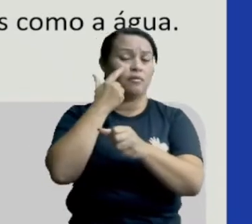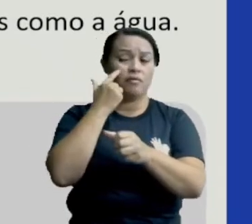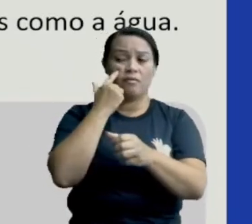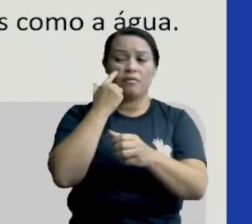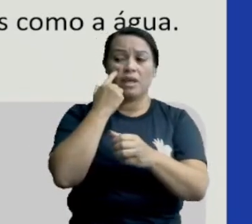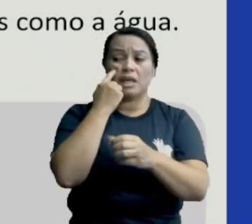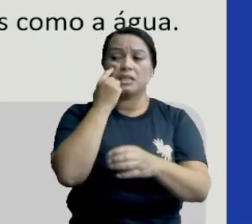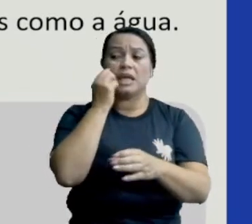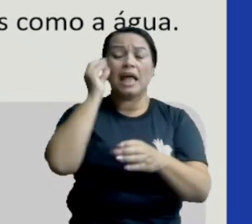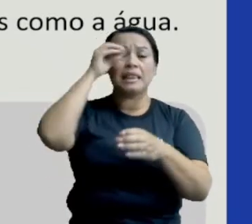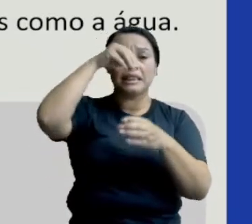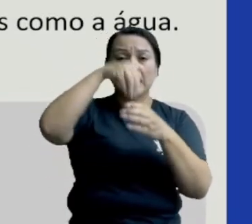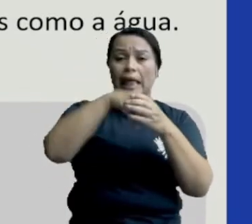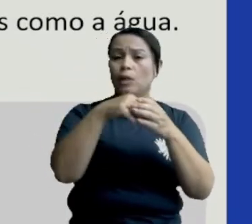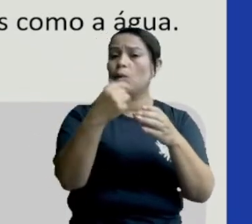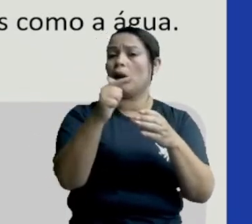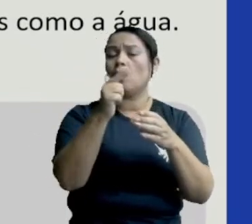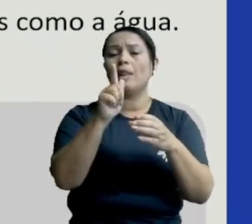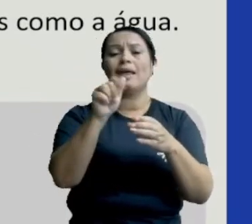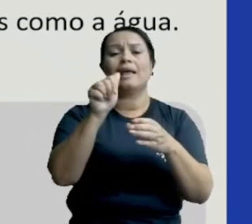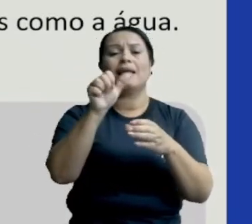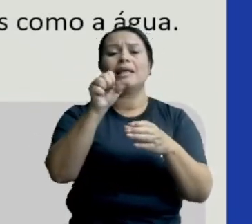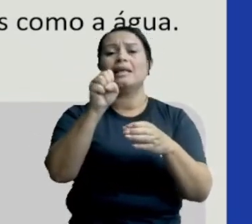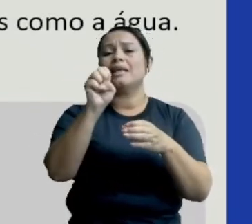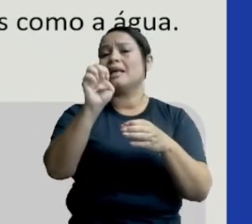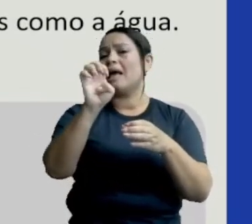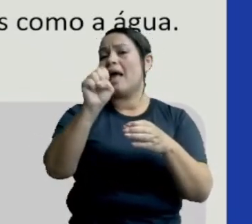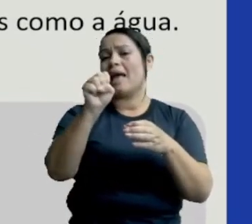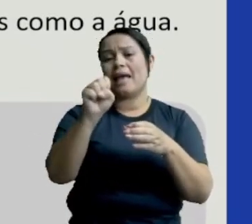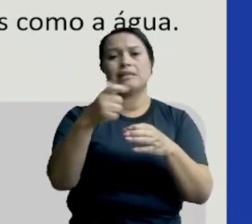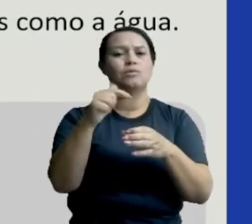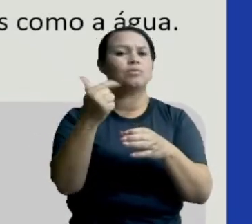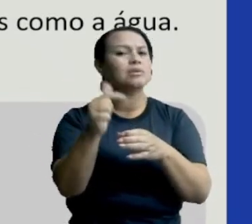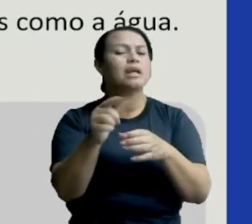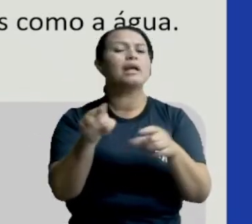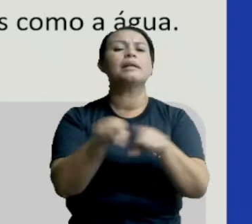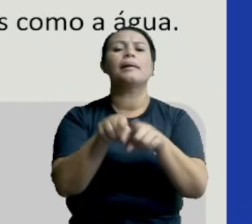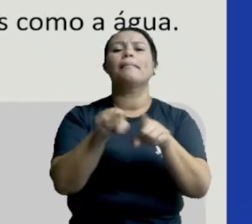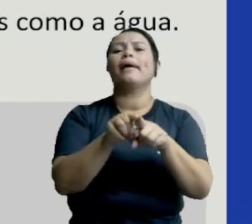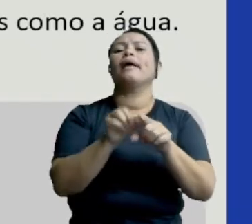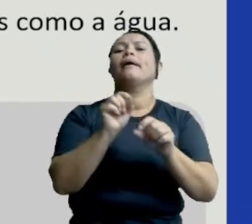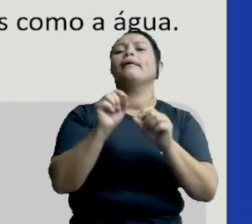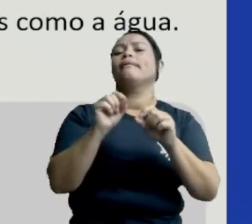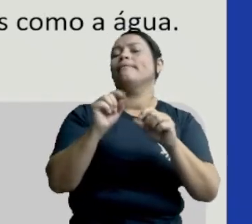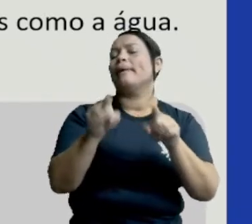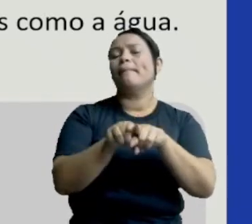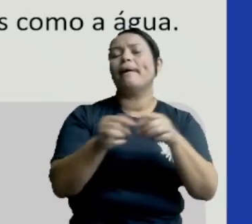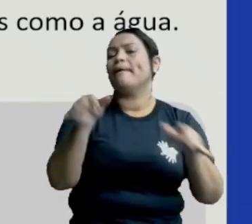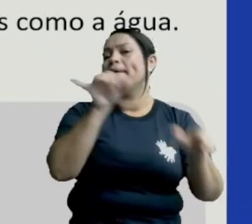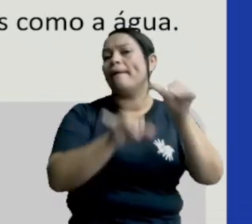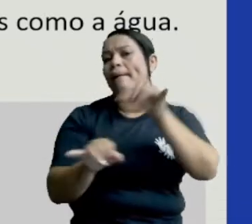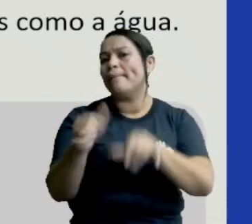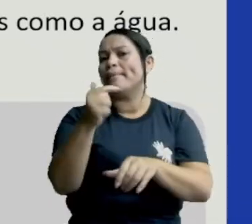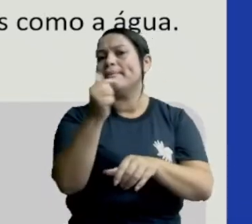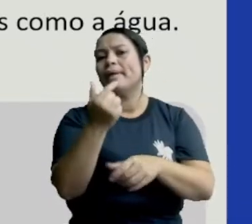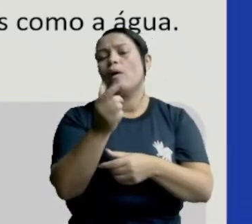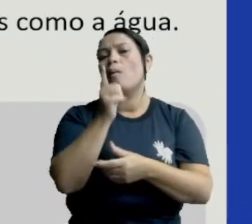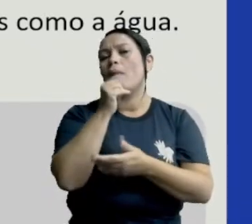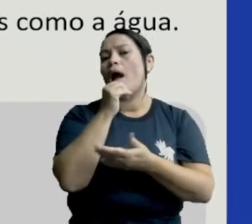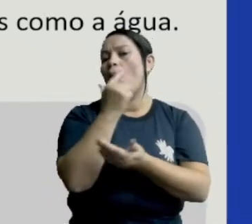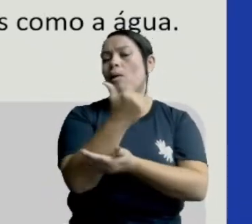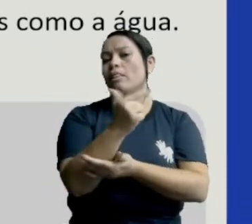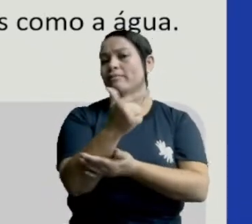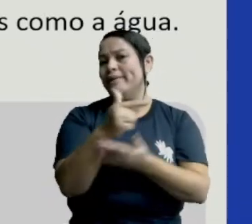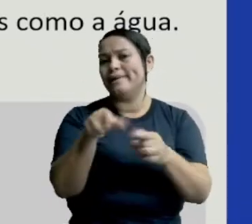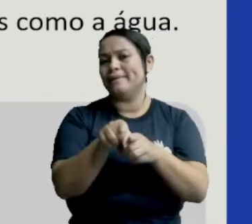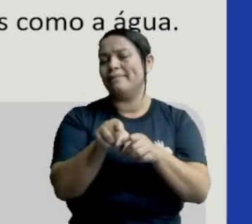encontrados gases como nitrogênio e oxigênio, nem elementos como a água. Por isso, ainda